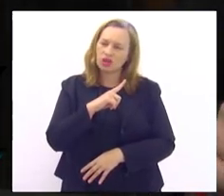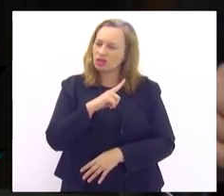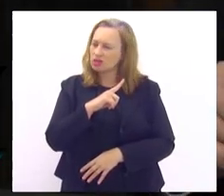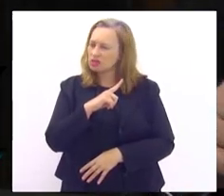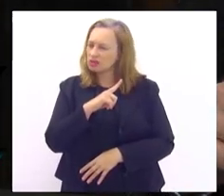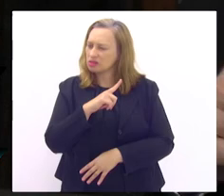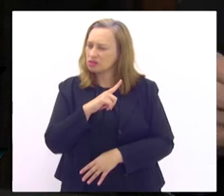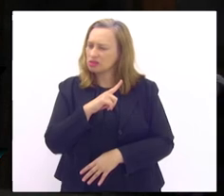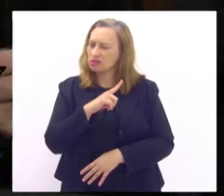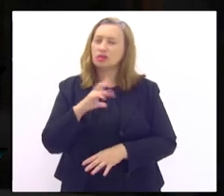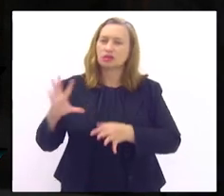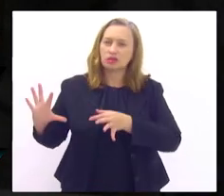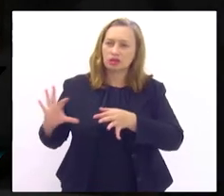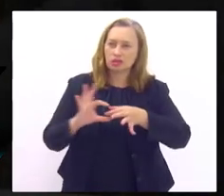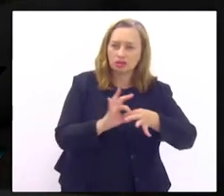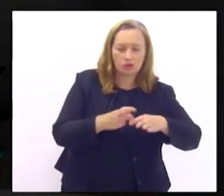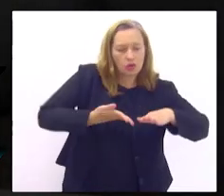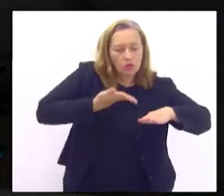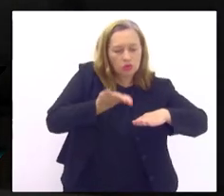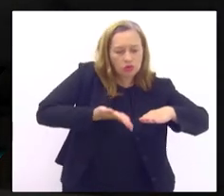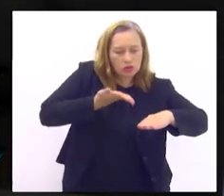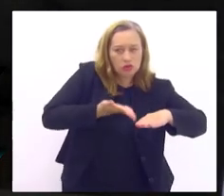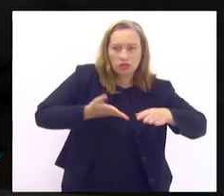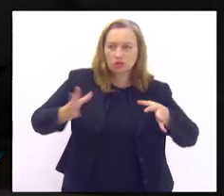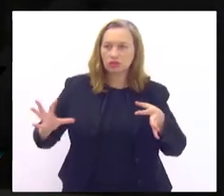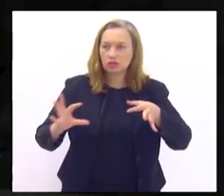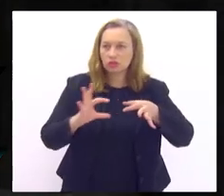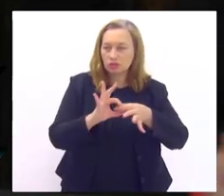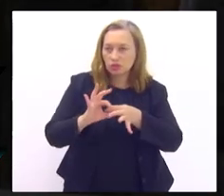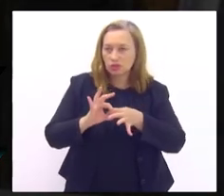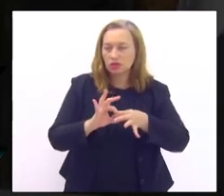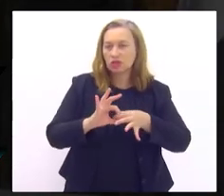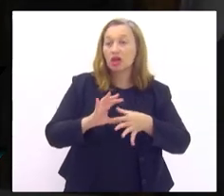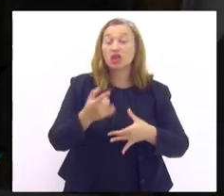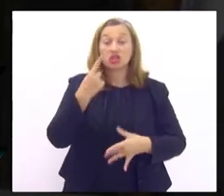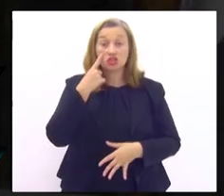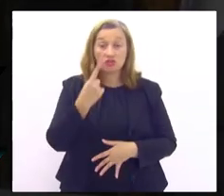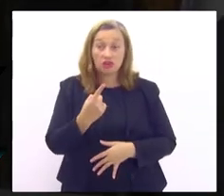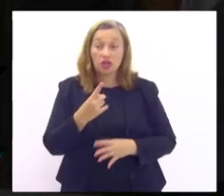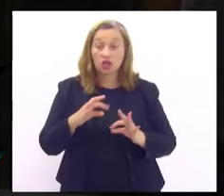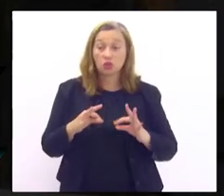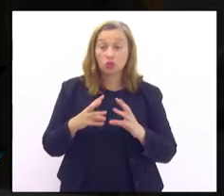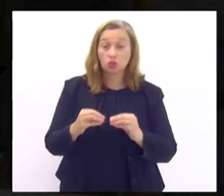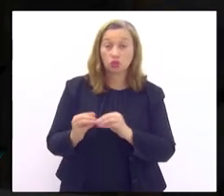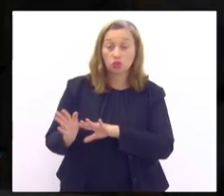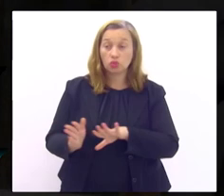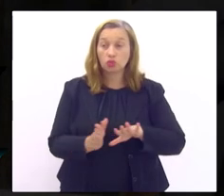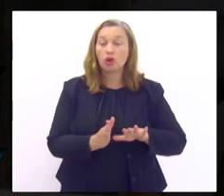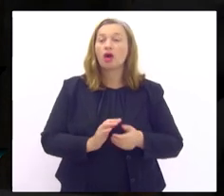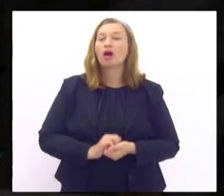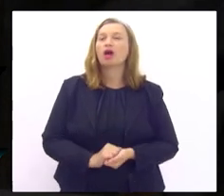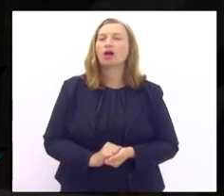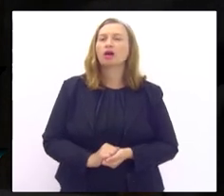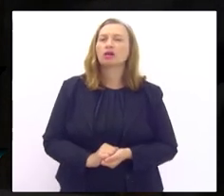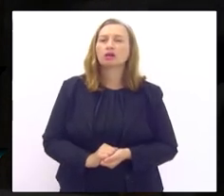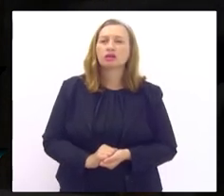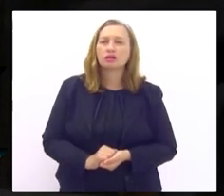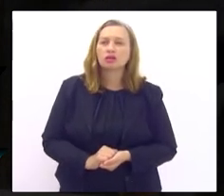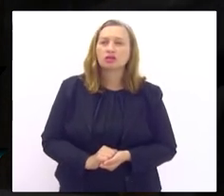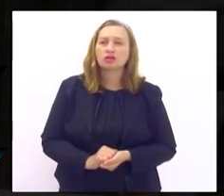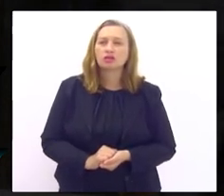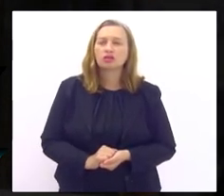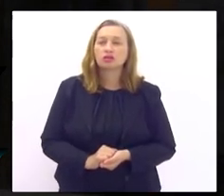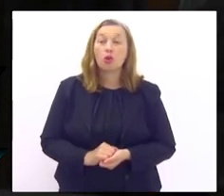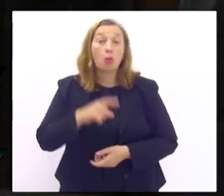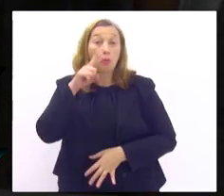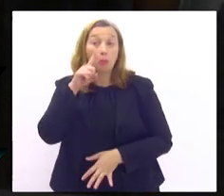dentro desse contexto a gente verifica na estratificação de gerenciamento